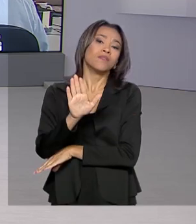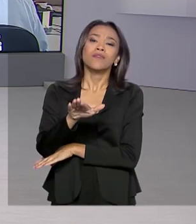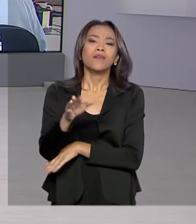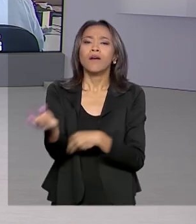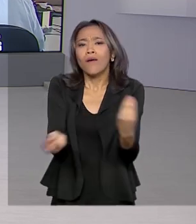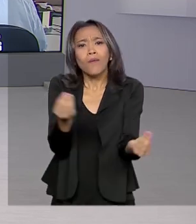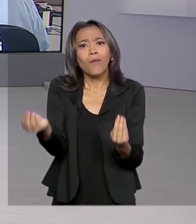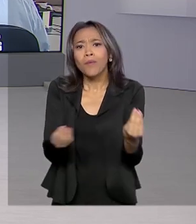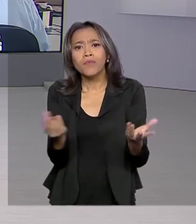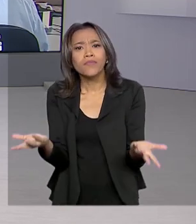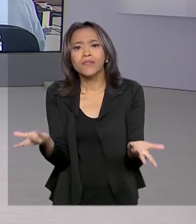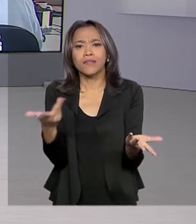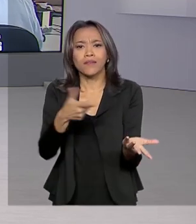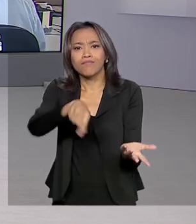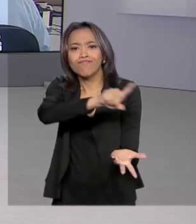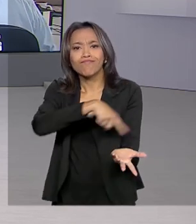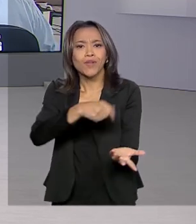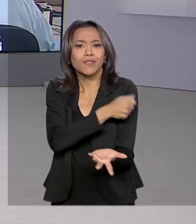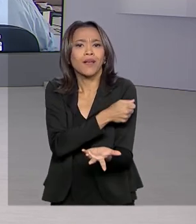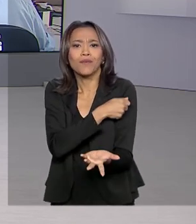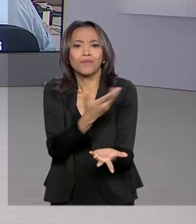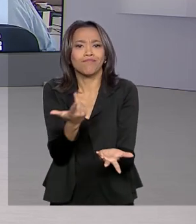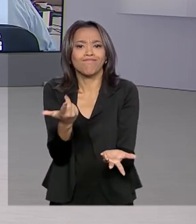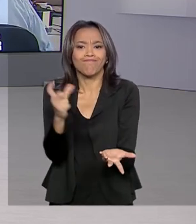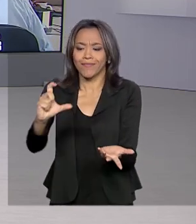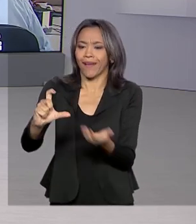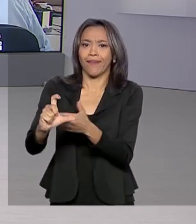como é que fica agora a situação desses estudantes? Bom dia pra você.